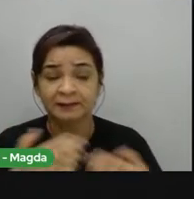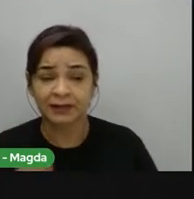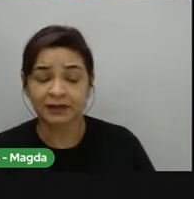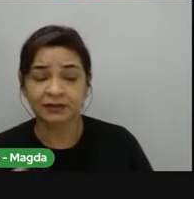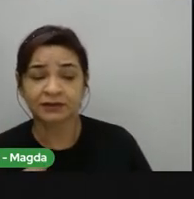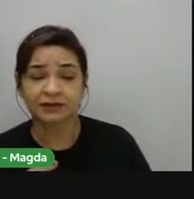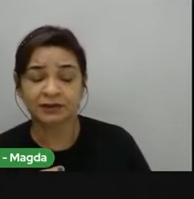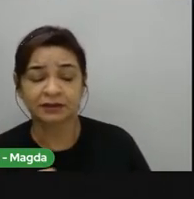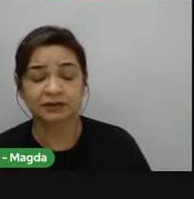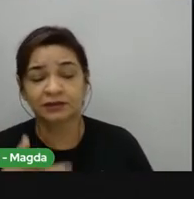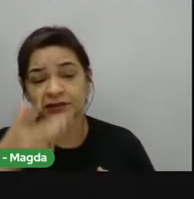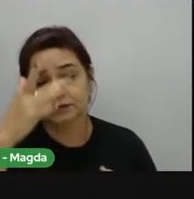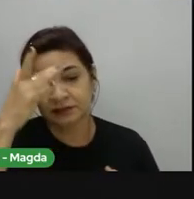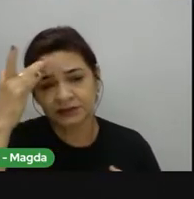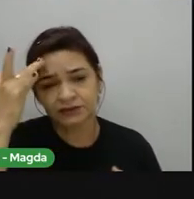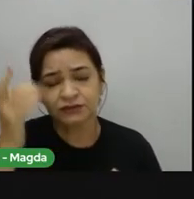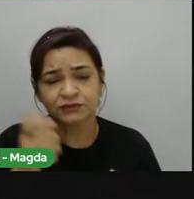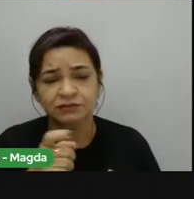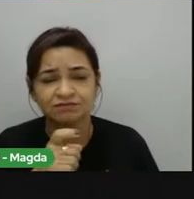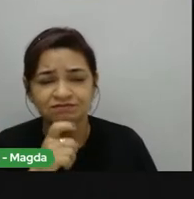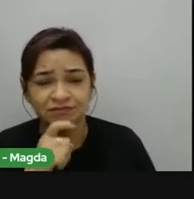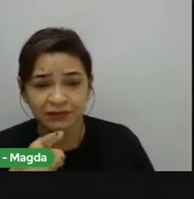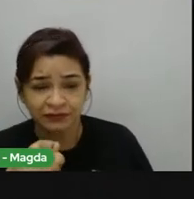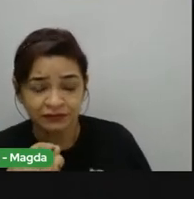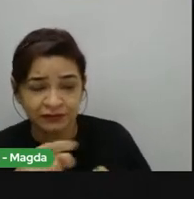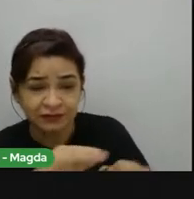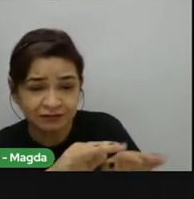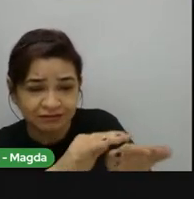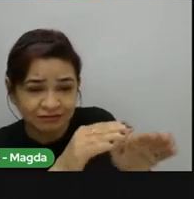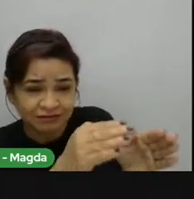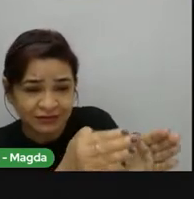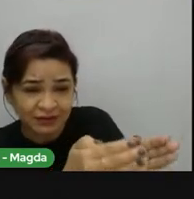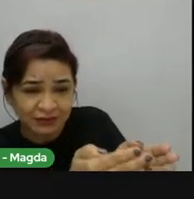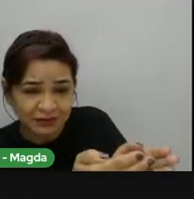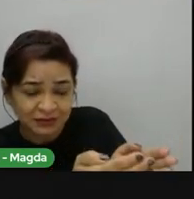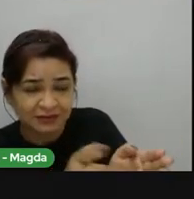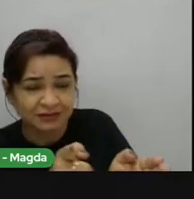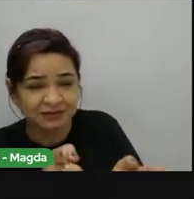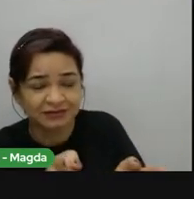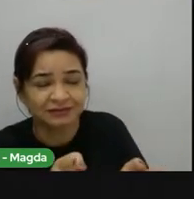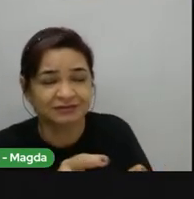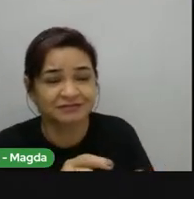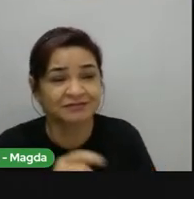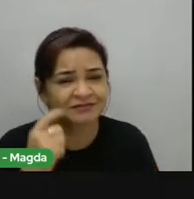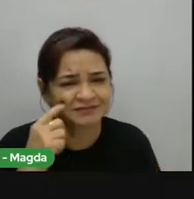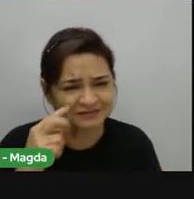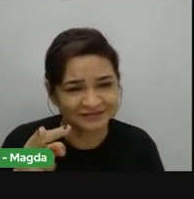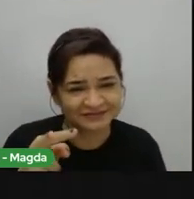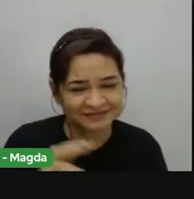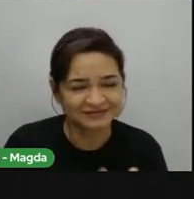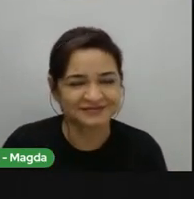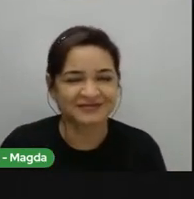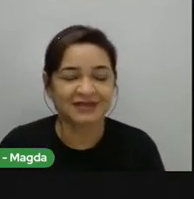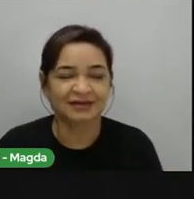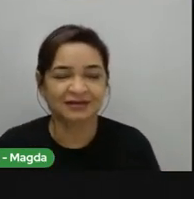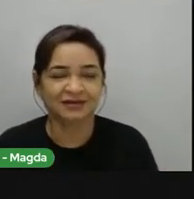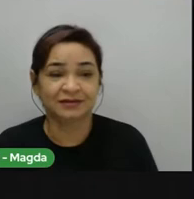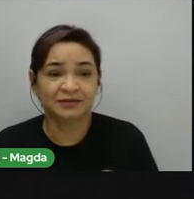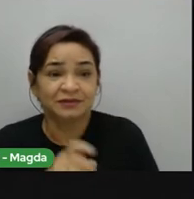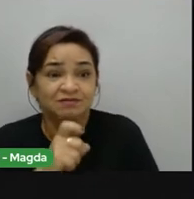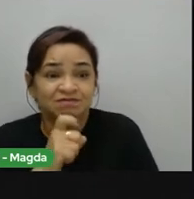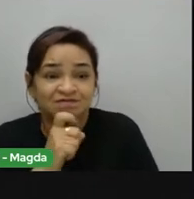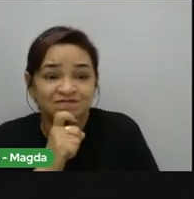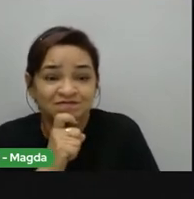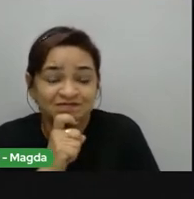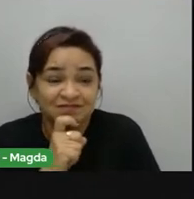moram lá na região dos polos. E elas moram nesse lugar aqui, no iglu. Vocês já devem ter ouvido falar por aí, nesse